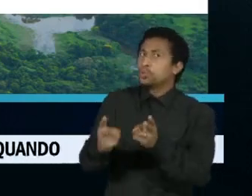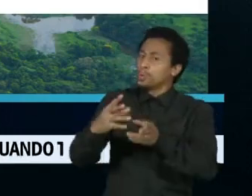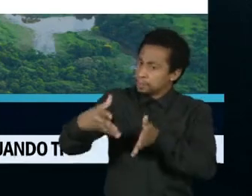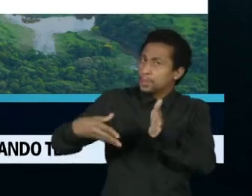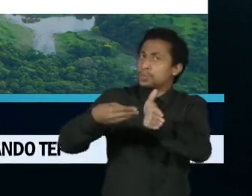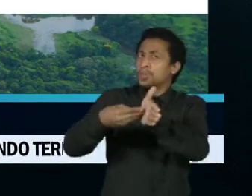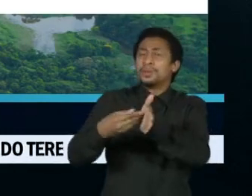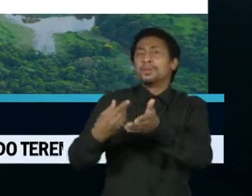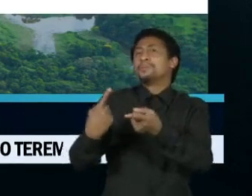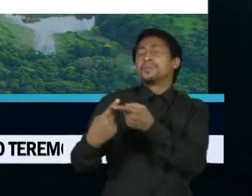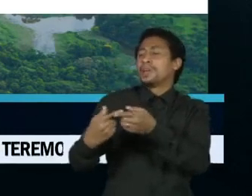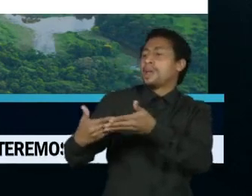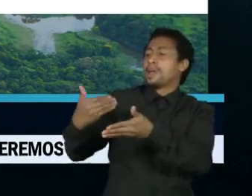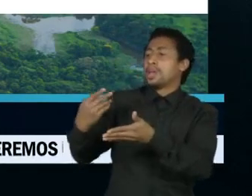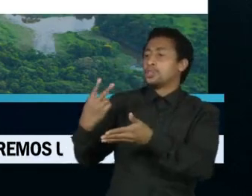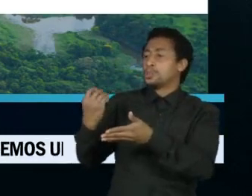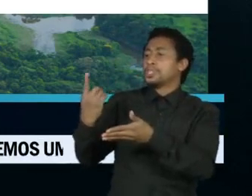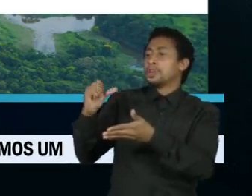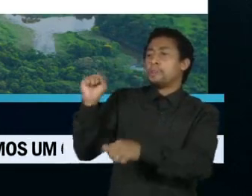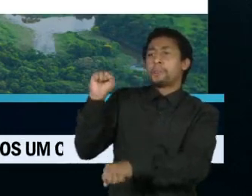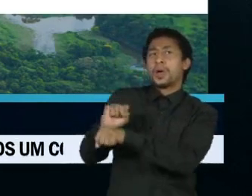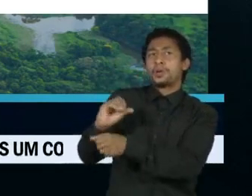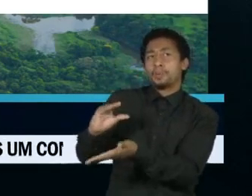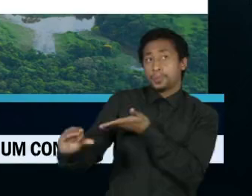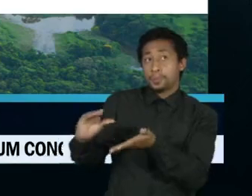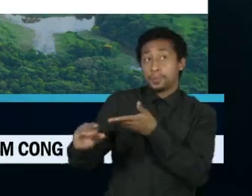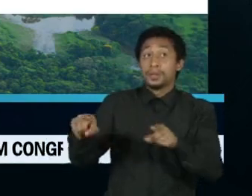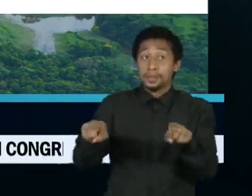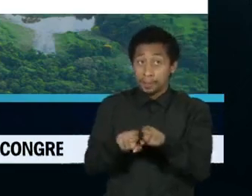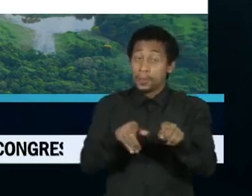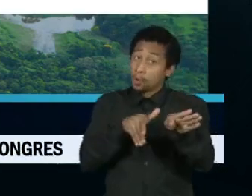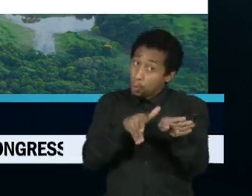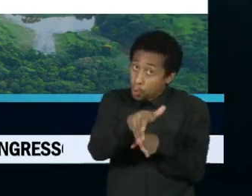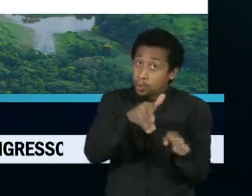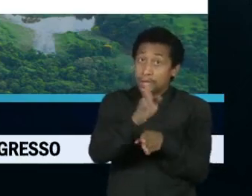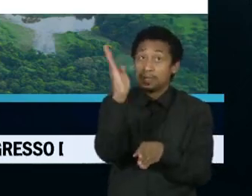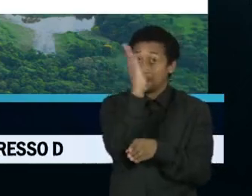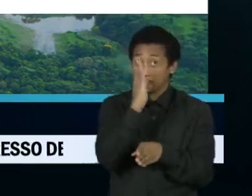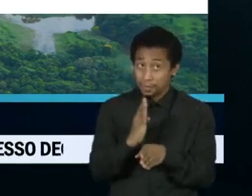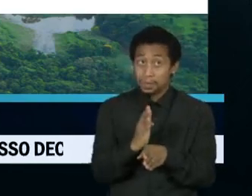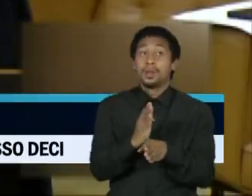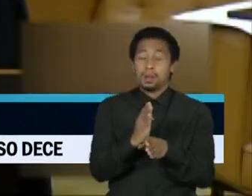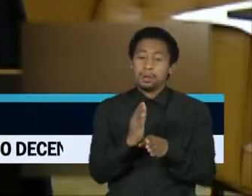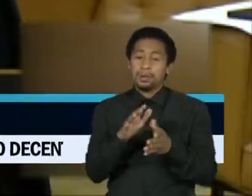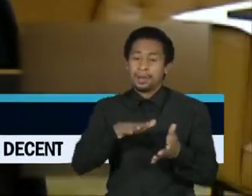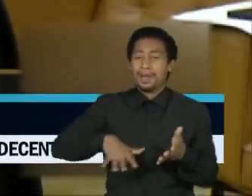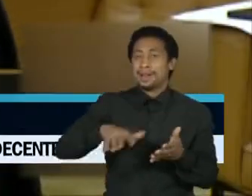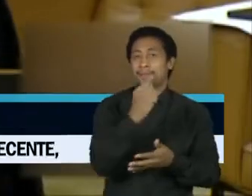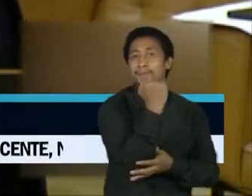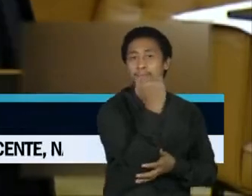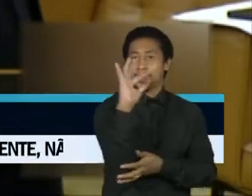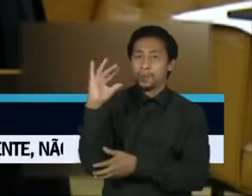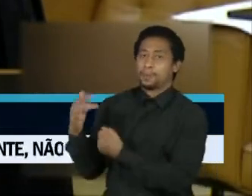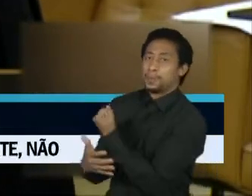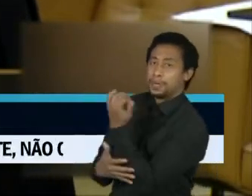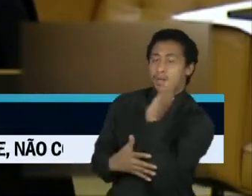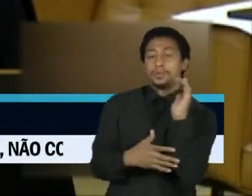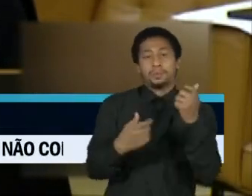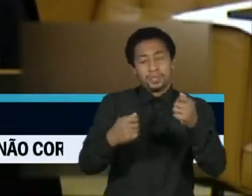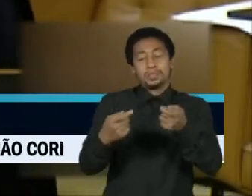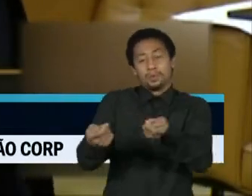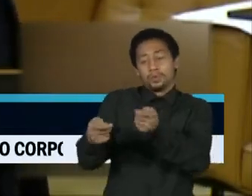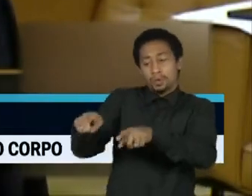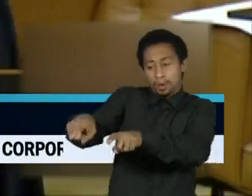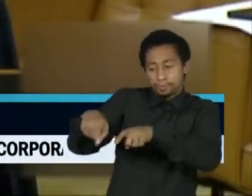e da resolução do Conselho Nacional do Meio Ambiente, que trata dos padrões de qualidade do ar. Reconhecemos a urgência e a